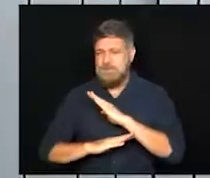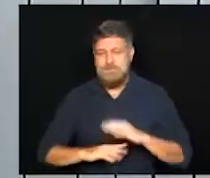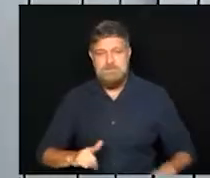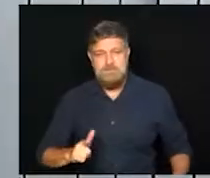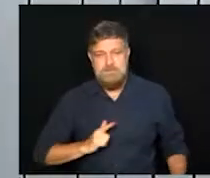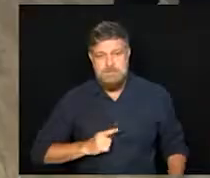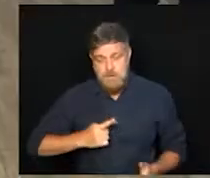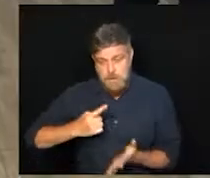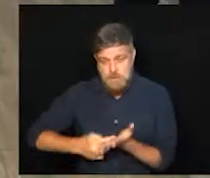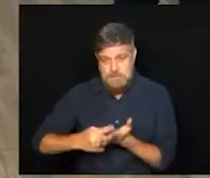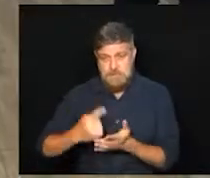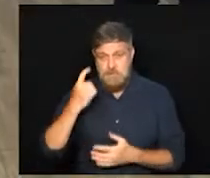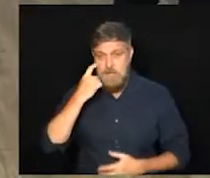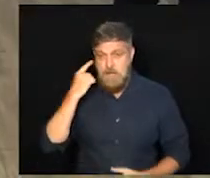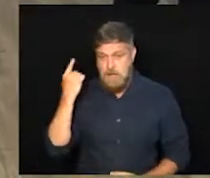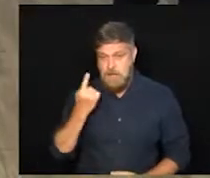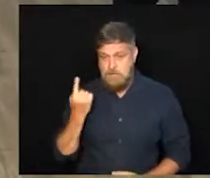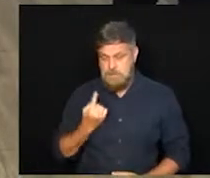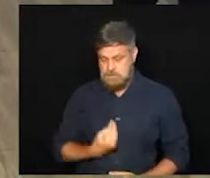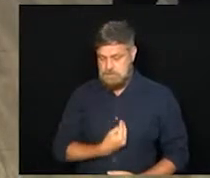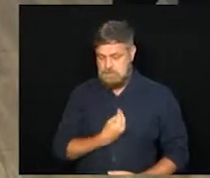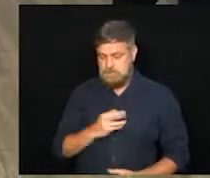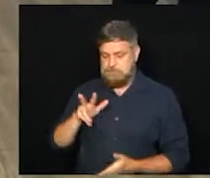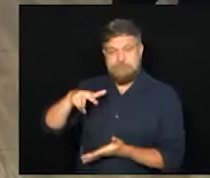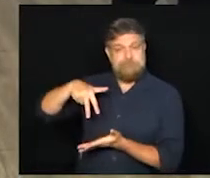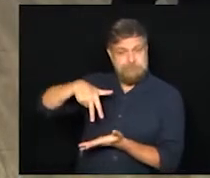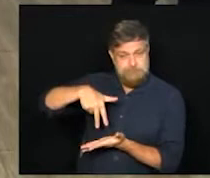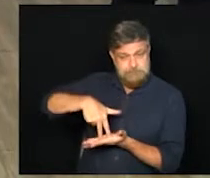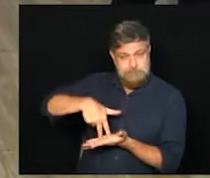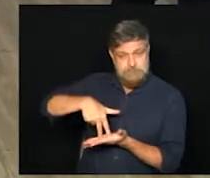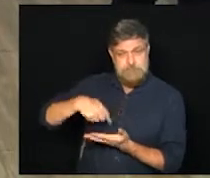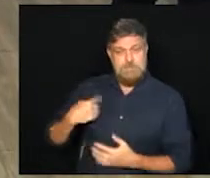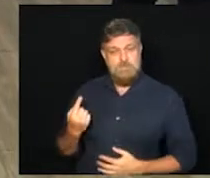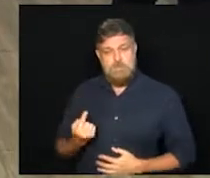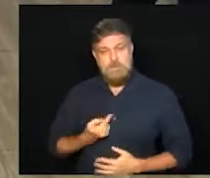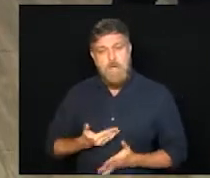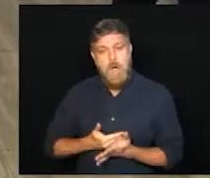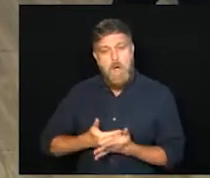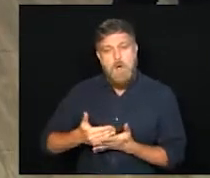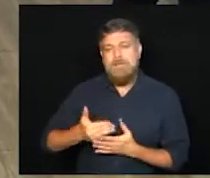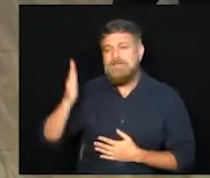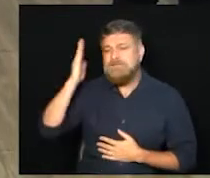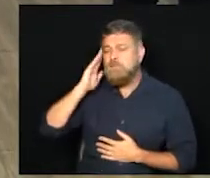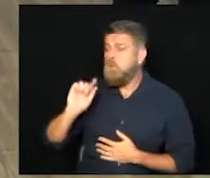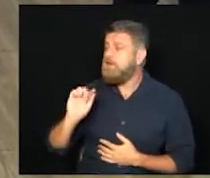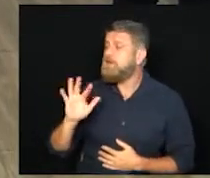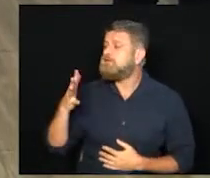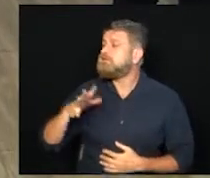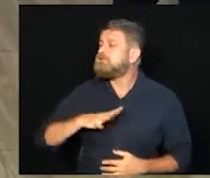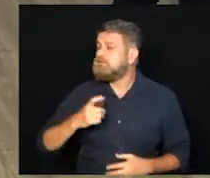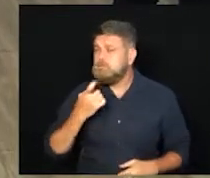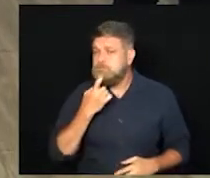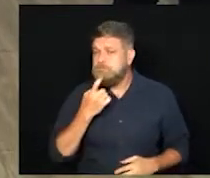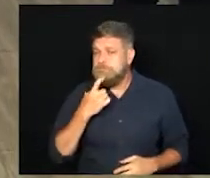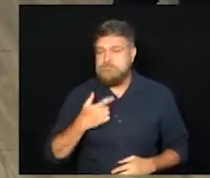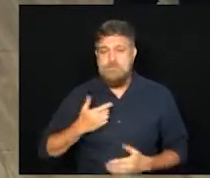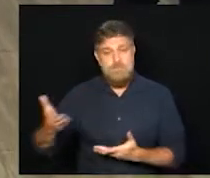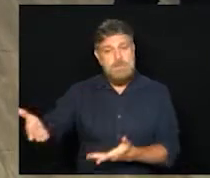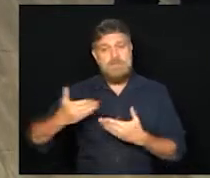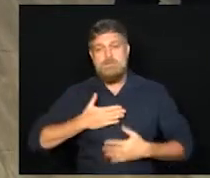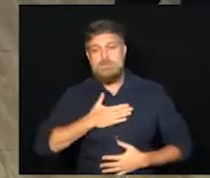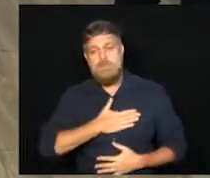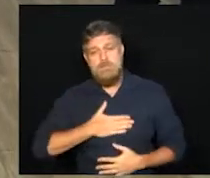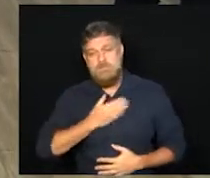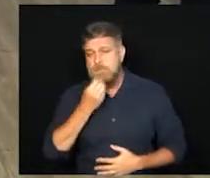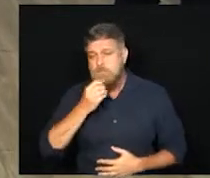Como combinado, Mirna Abreu já está aqui nos nossos estúdios e a gente começa com as notícias da metrópole de Campinas. Seja bem-vinda